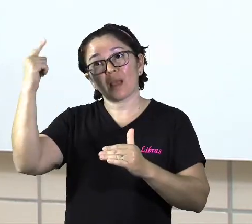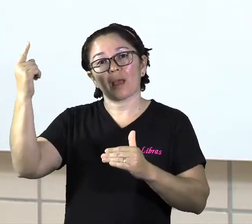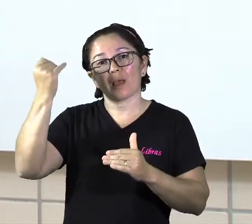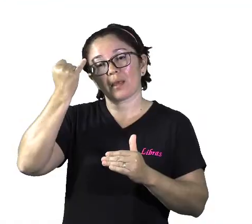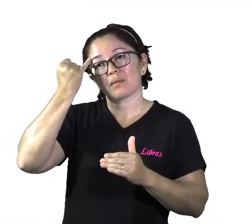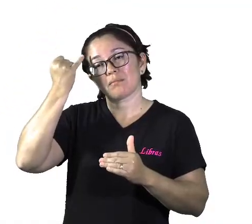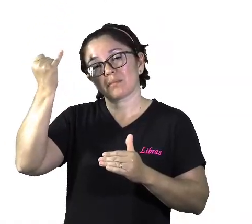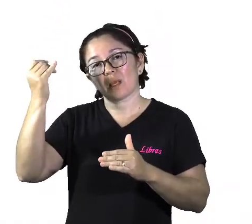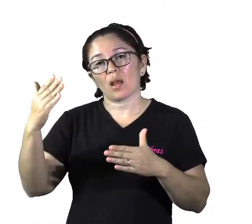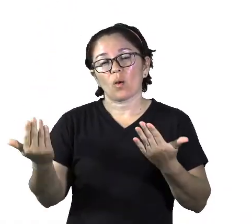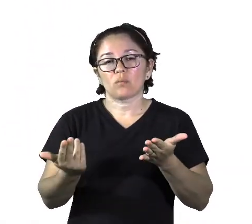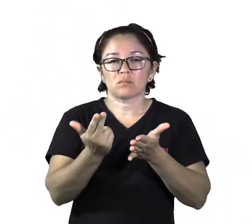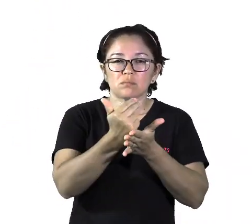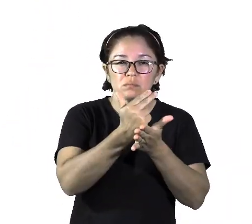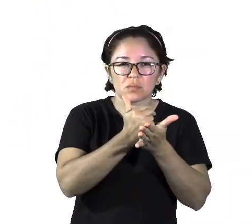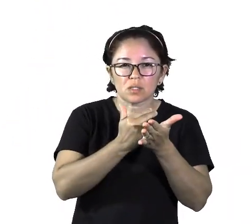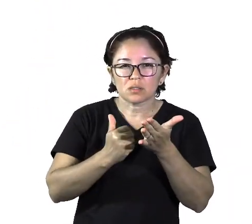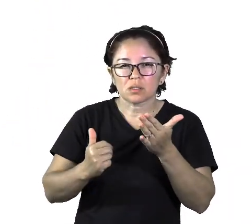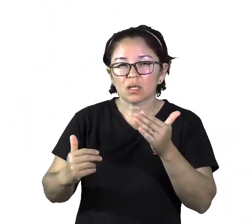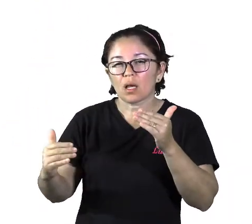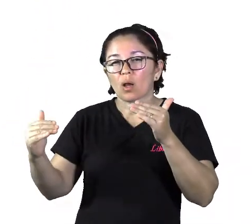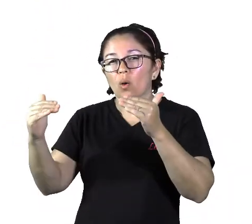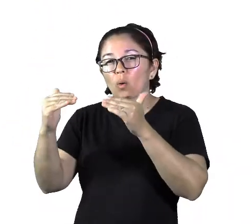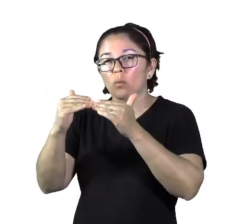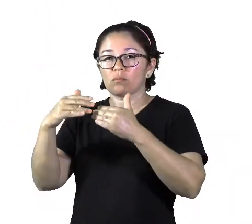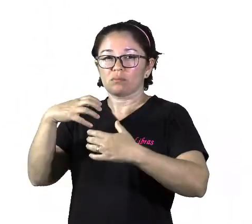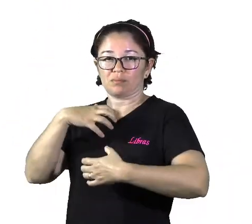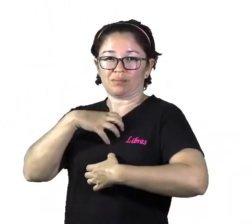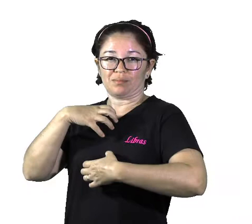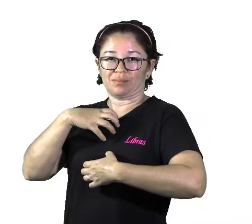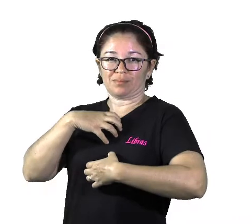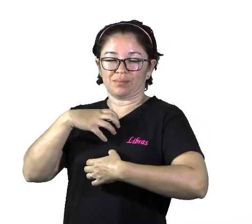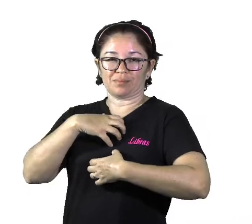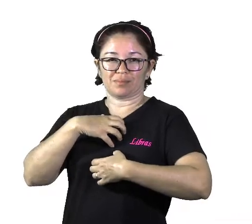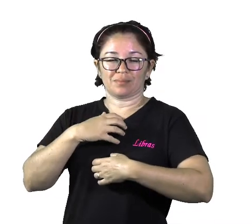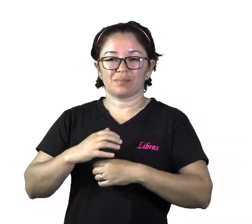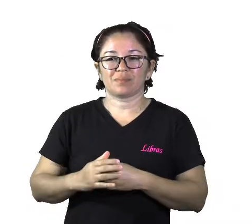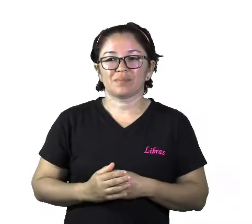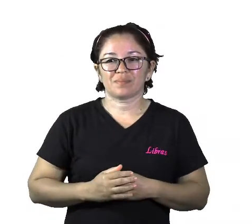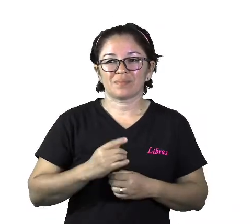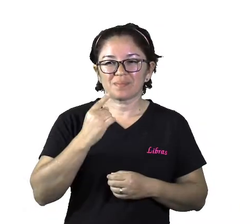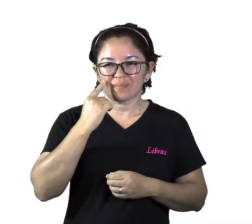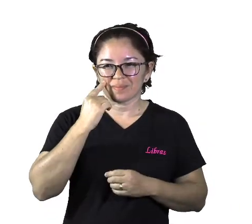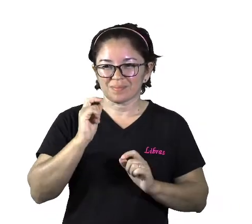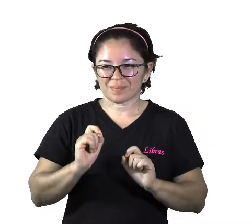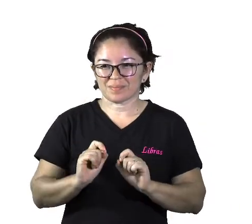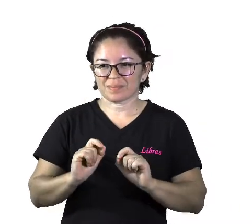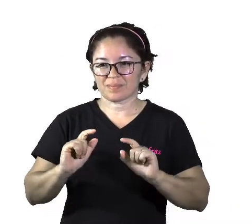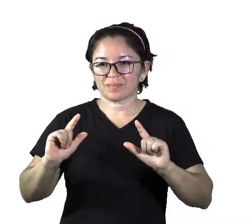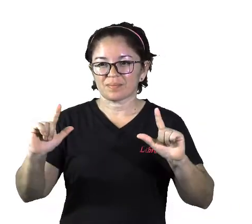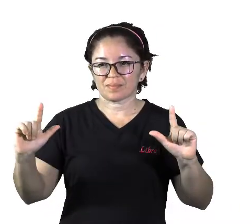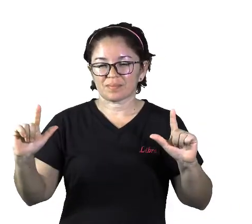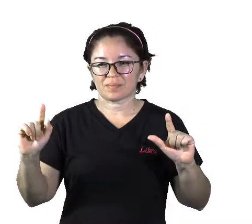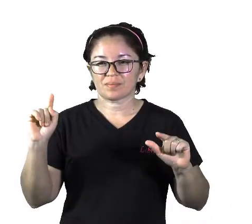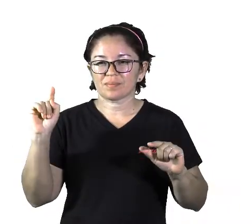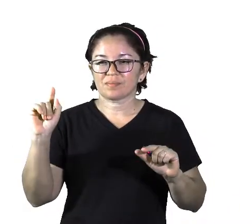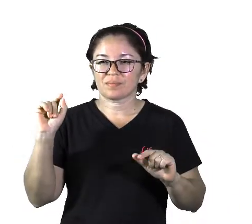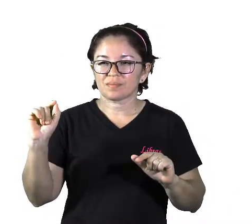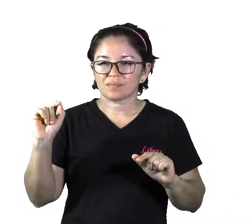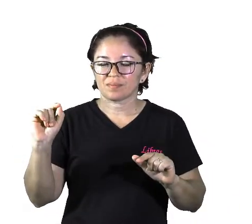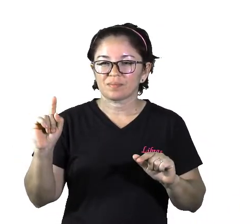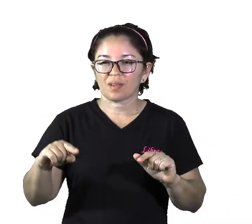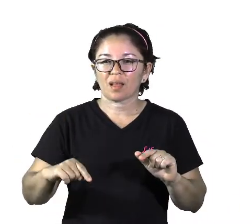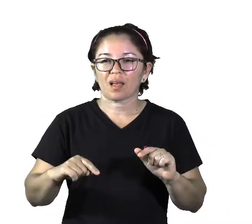então, os sinais ideográficos. Aqui na imagem, a gente pode ver aqui os sinais